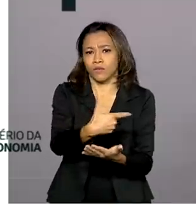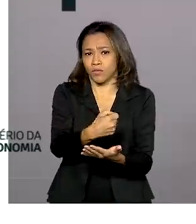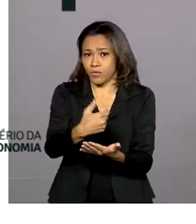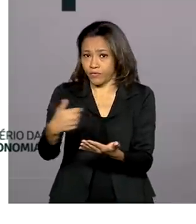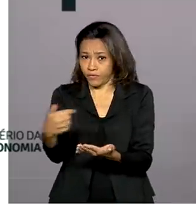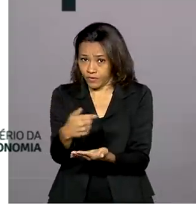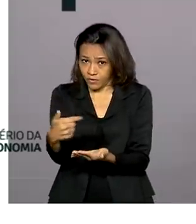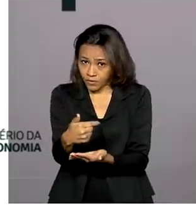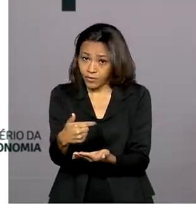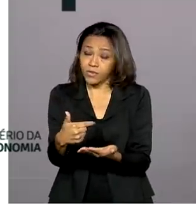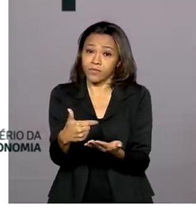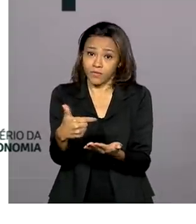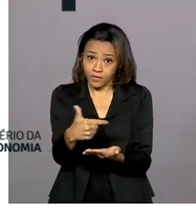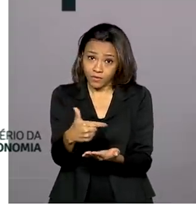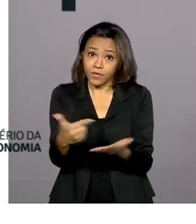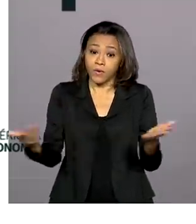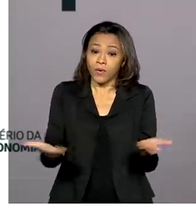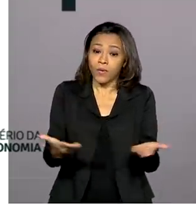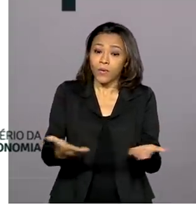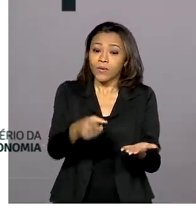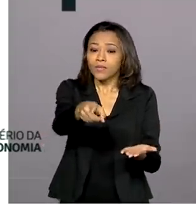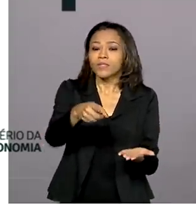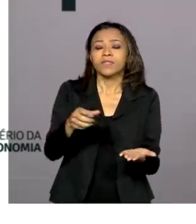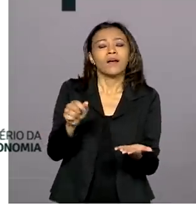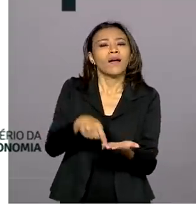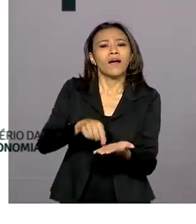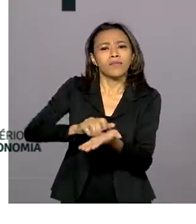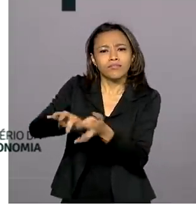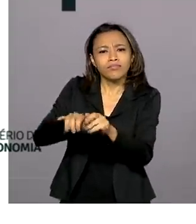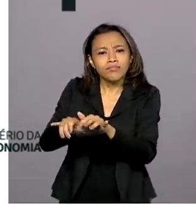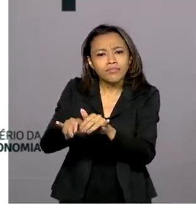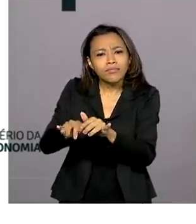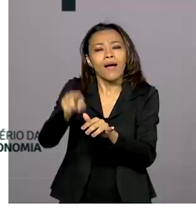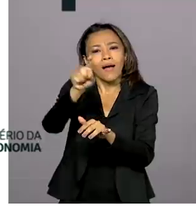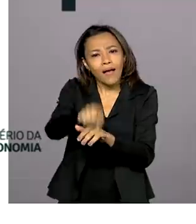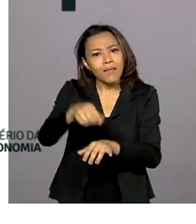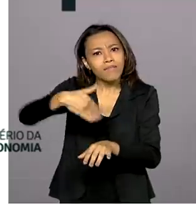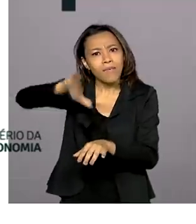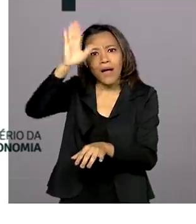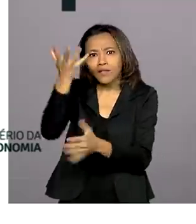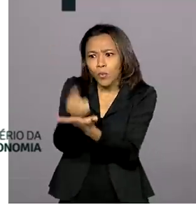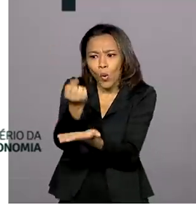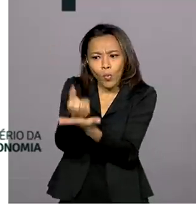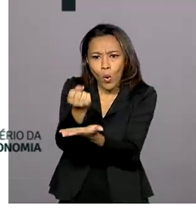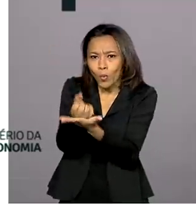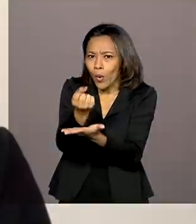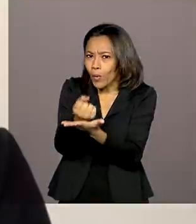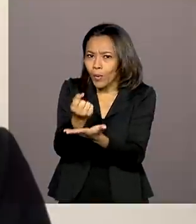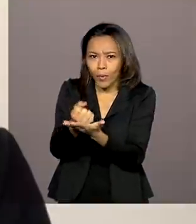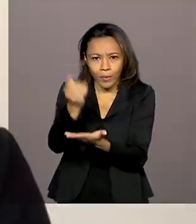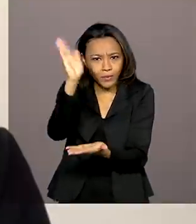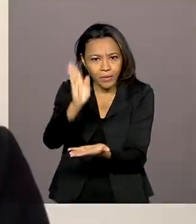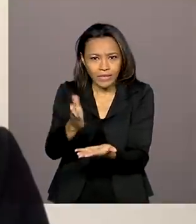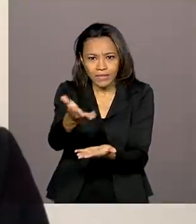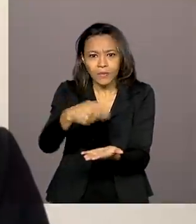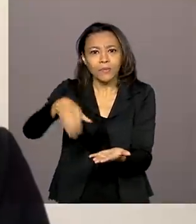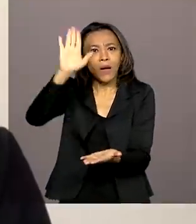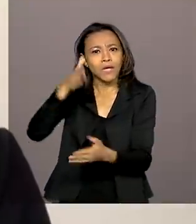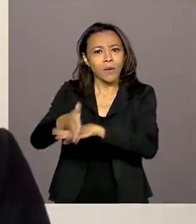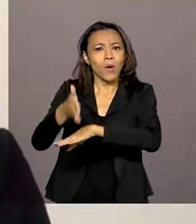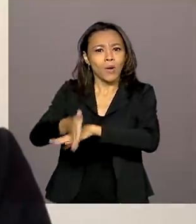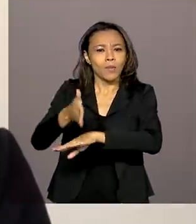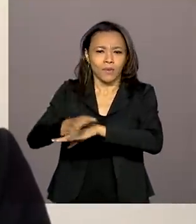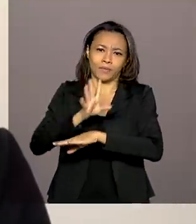Hoje, a carteira de trabalho digital é o aplicativo de governo mais baixado no país. Por meio da ferramenta,